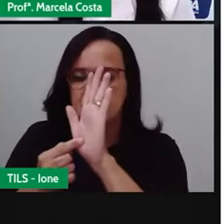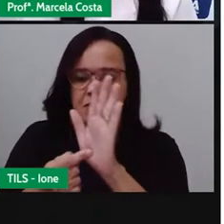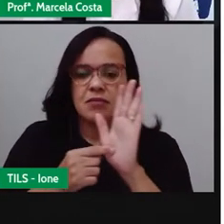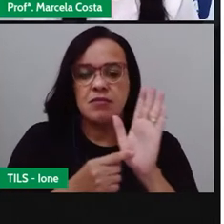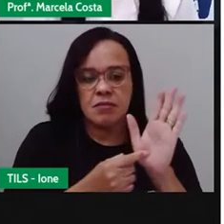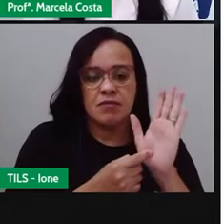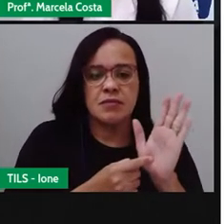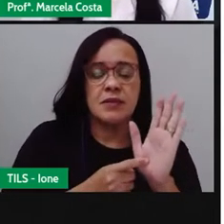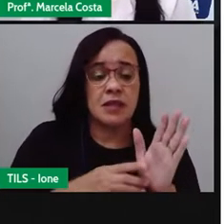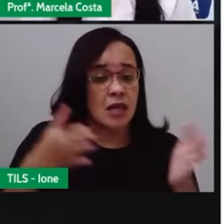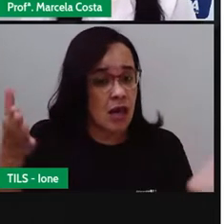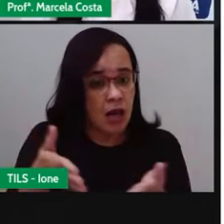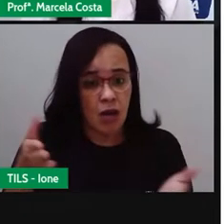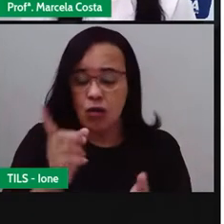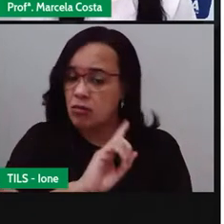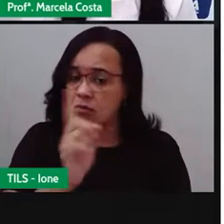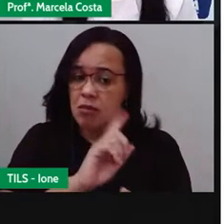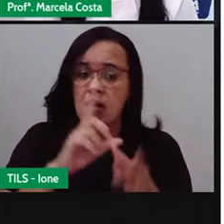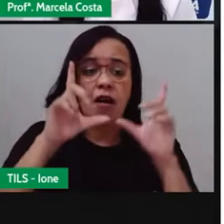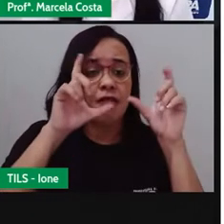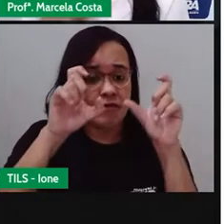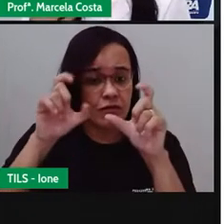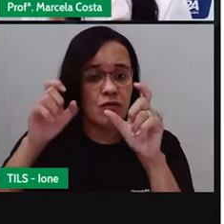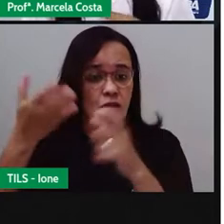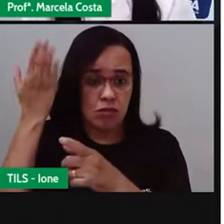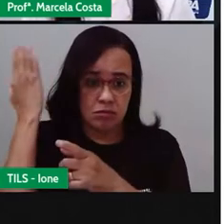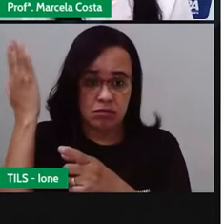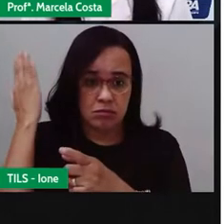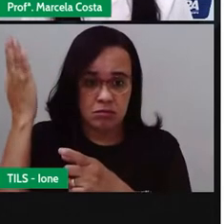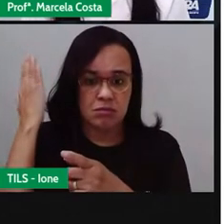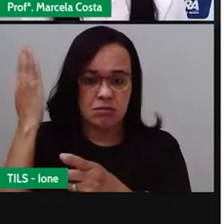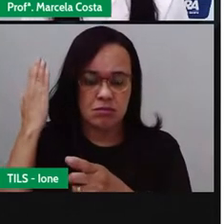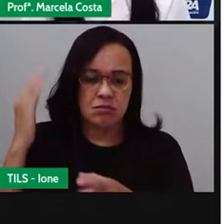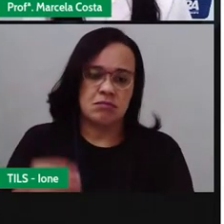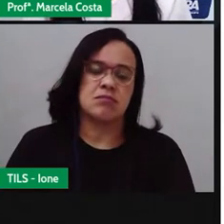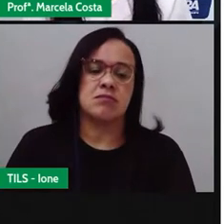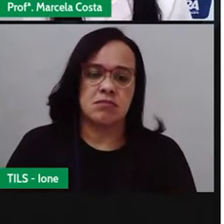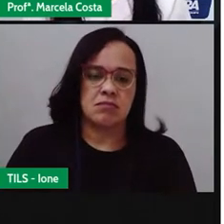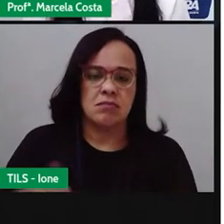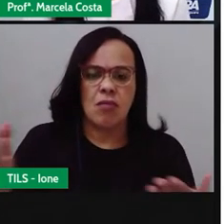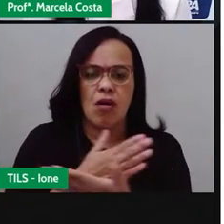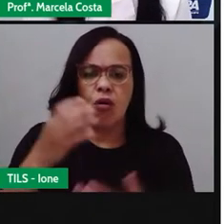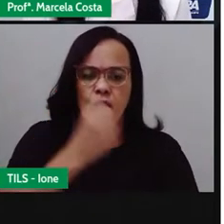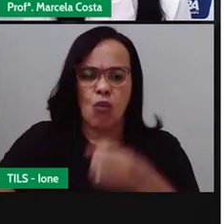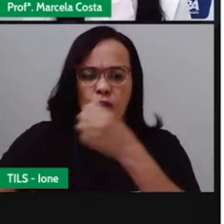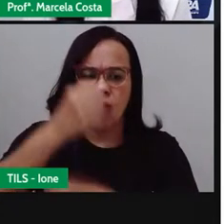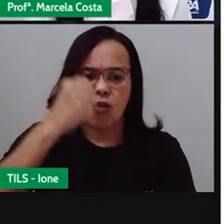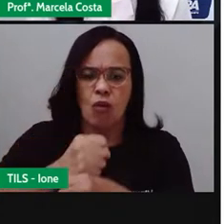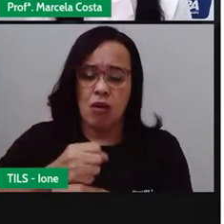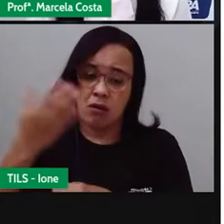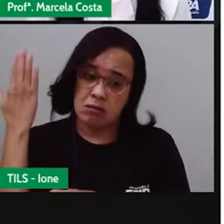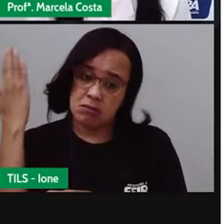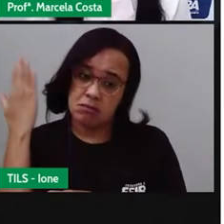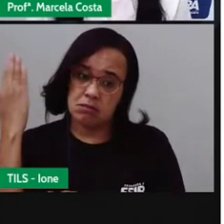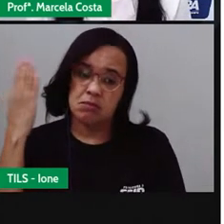para agora, tá? São fotos de alguns anos atrás